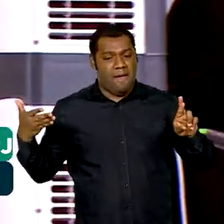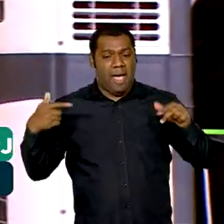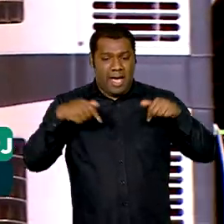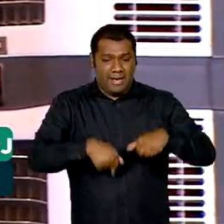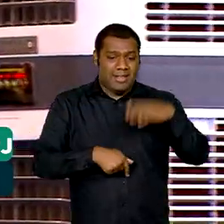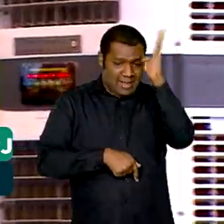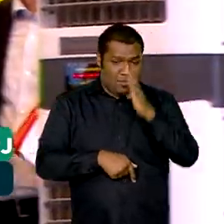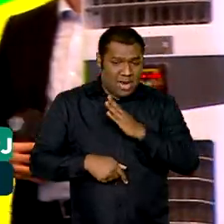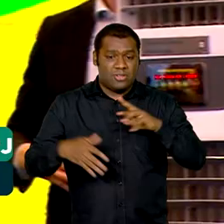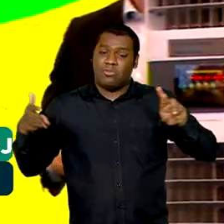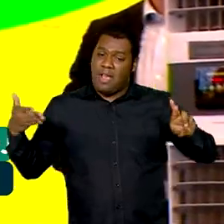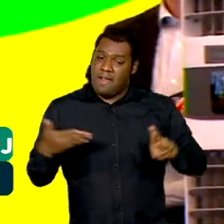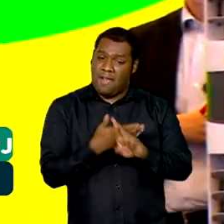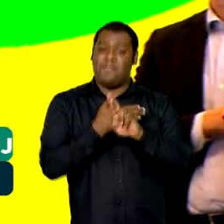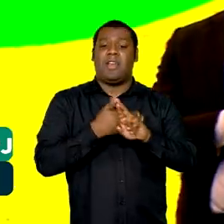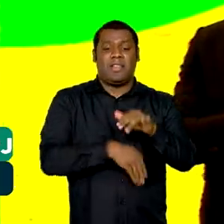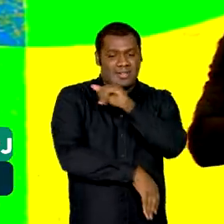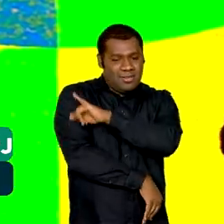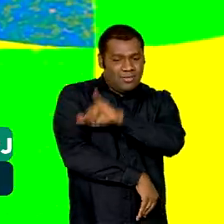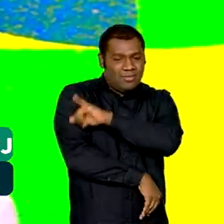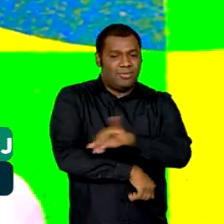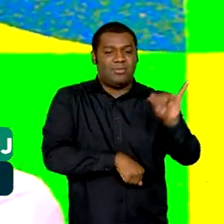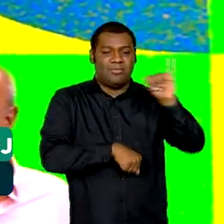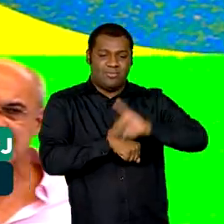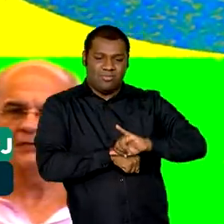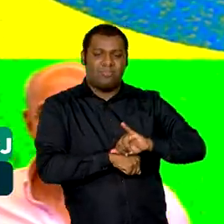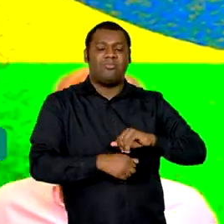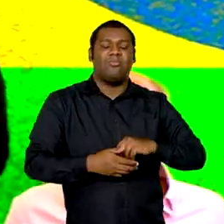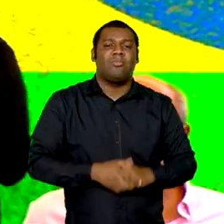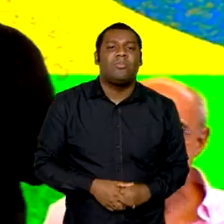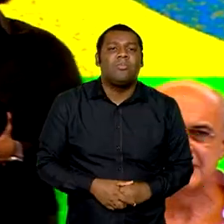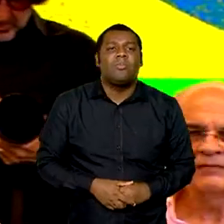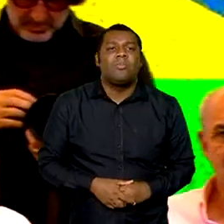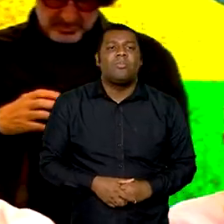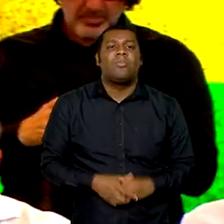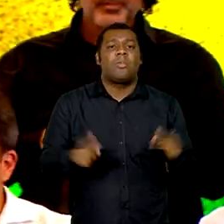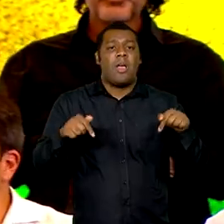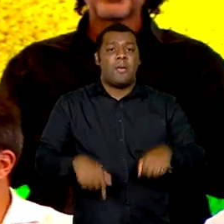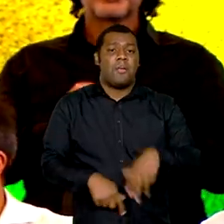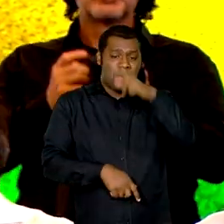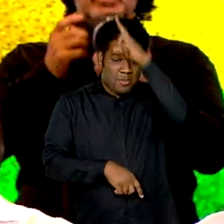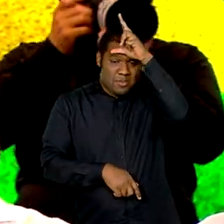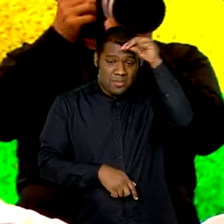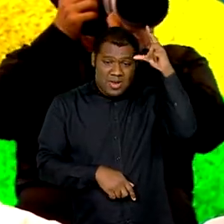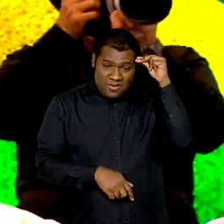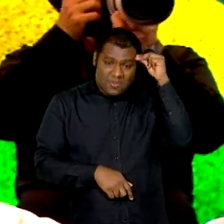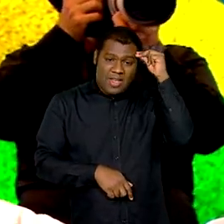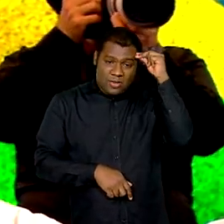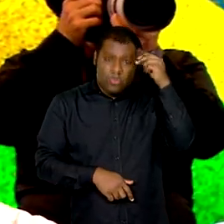é uma entrega de uma prefeitura que tem compromisso com o povo do Rio de Janeiro.